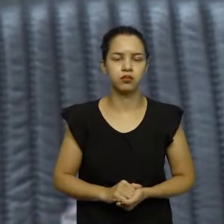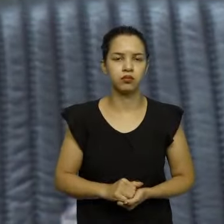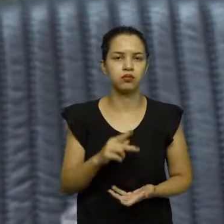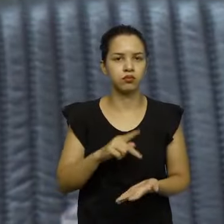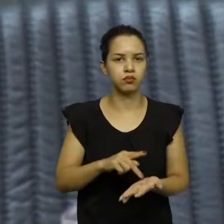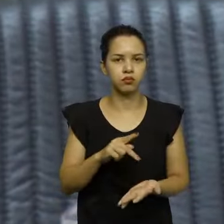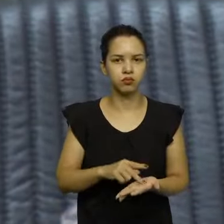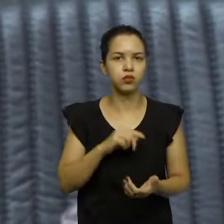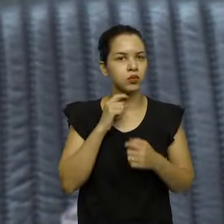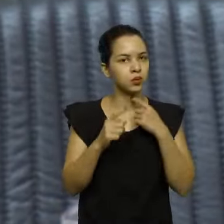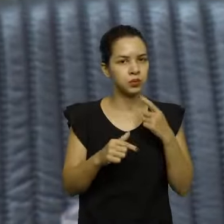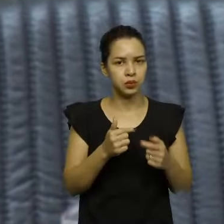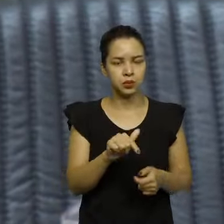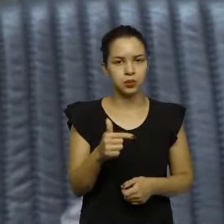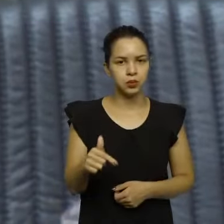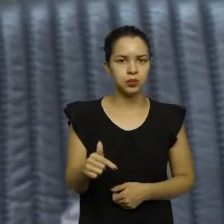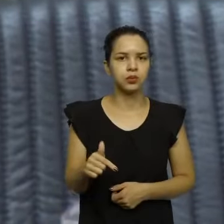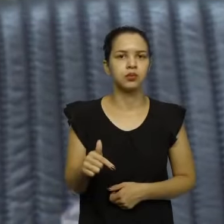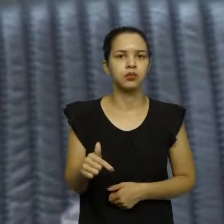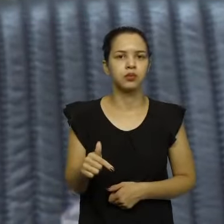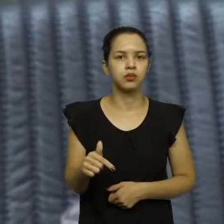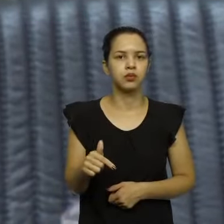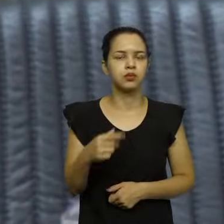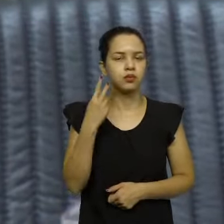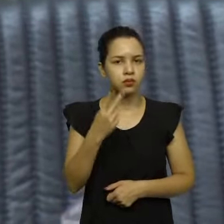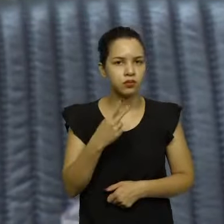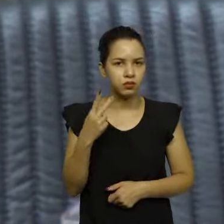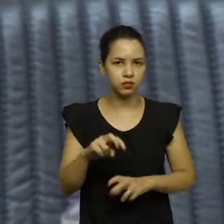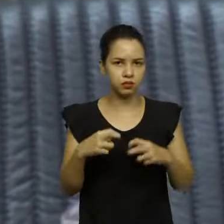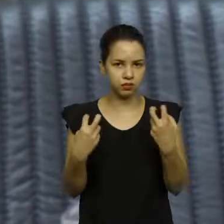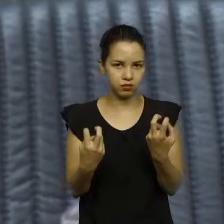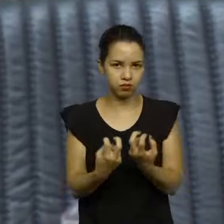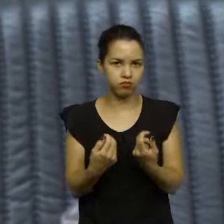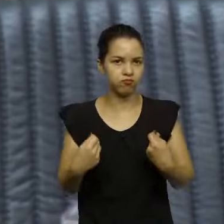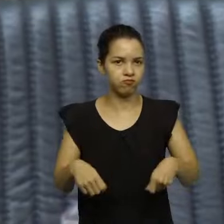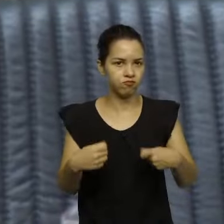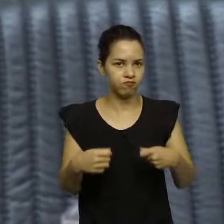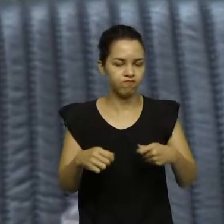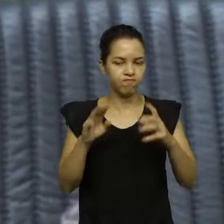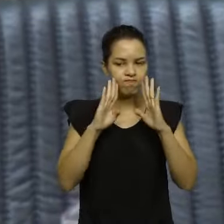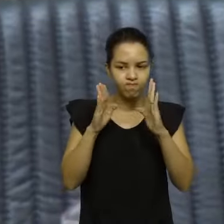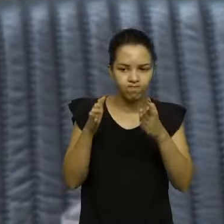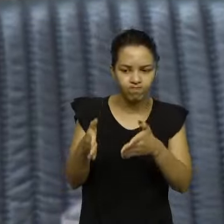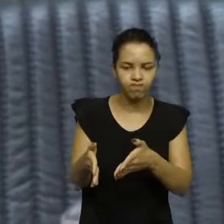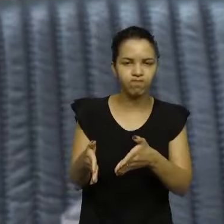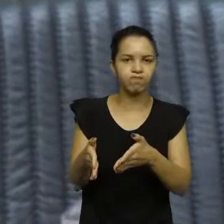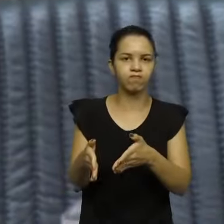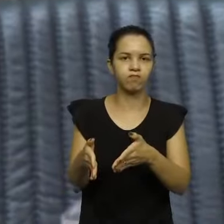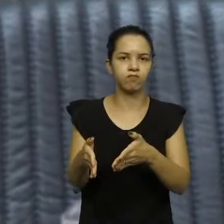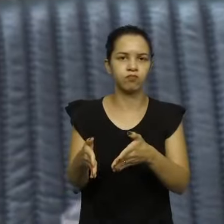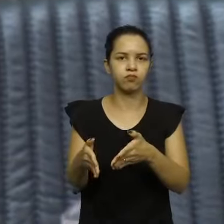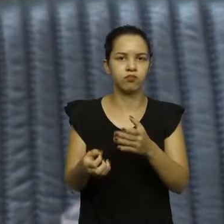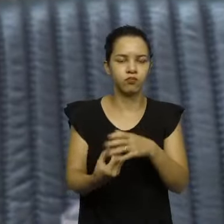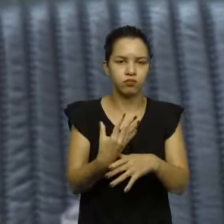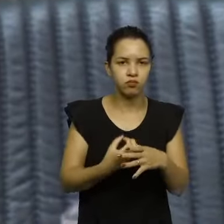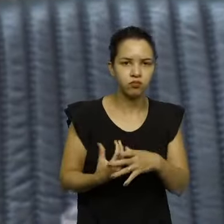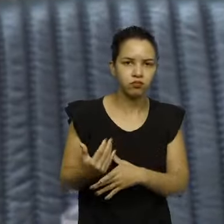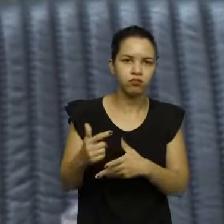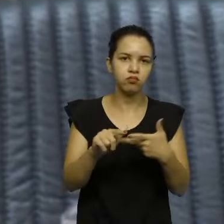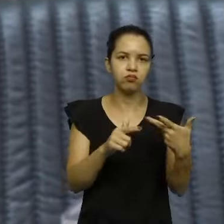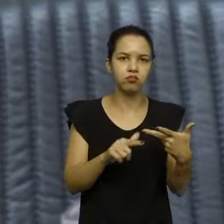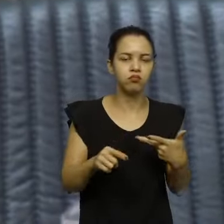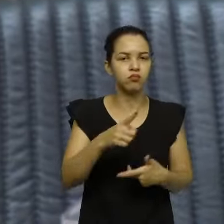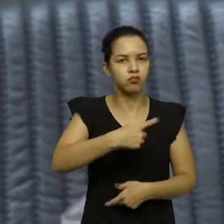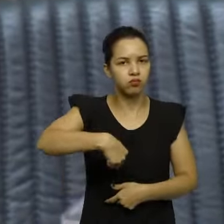o parlamento precisa privilegiar a questão da produção legislativa. E temos procurado fazer